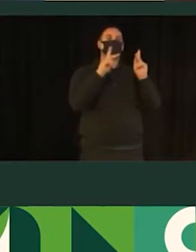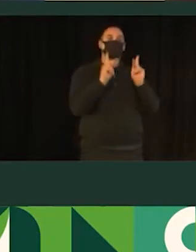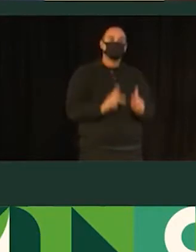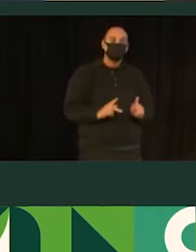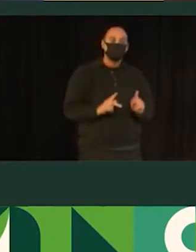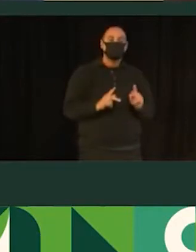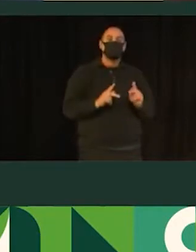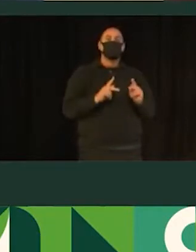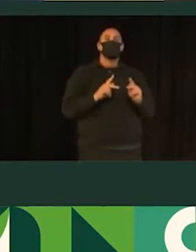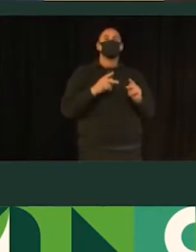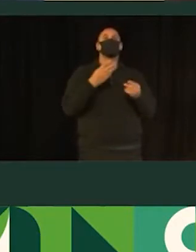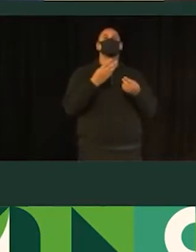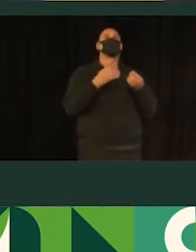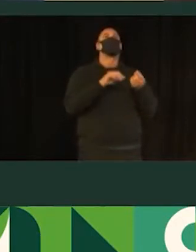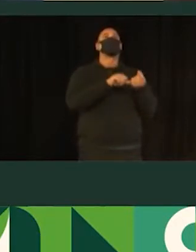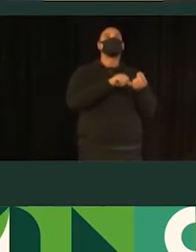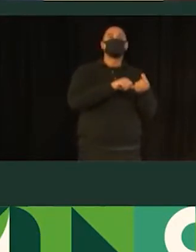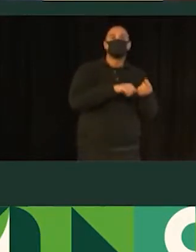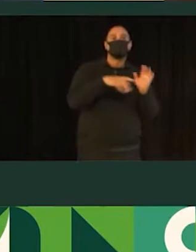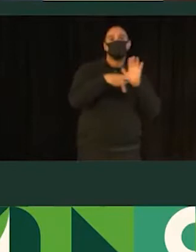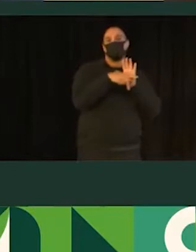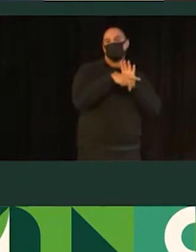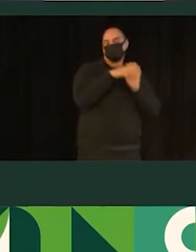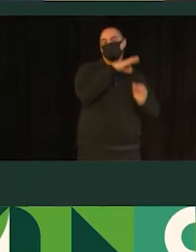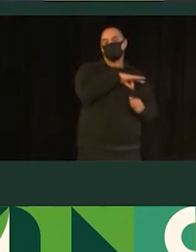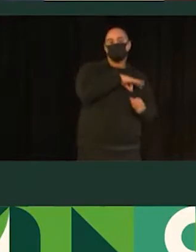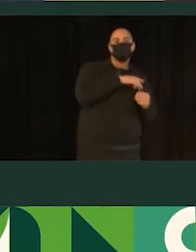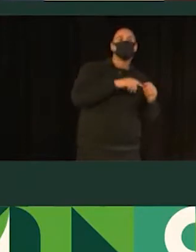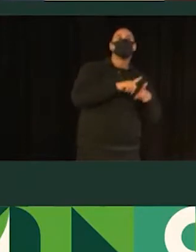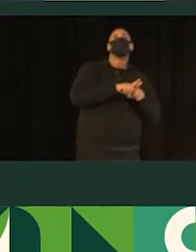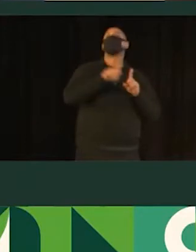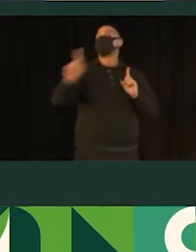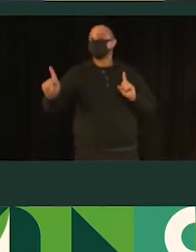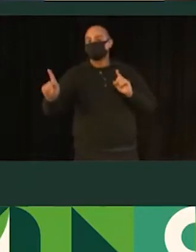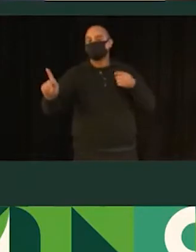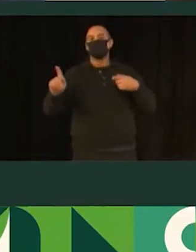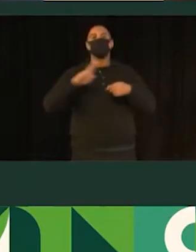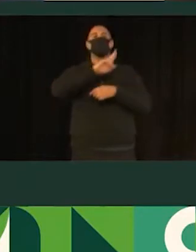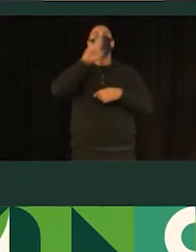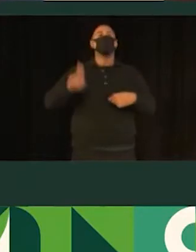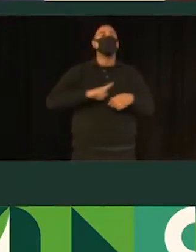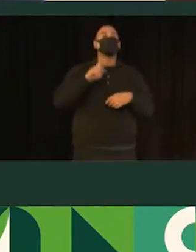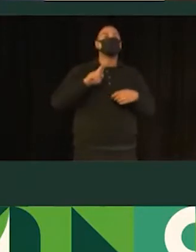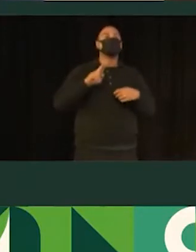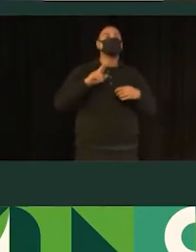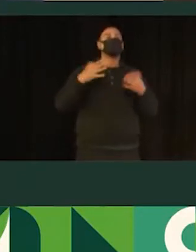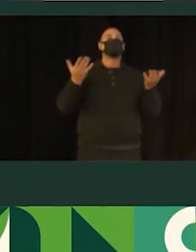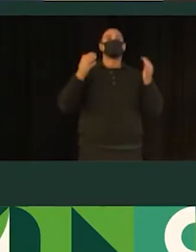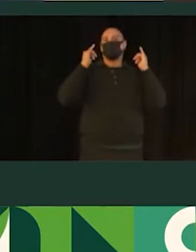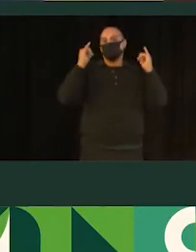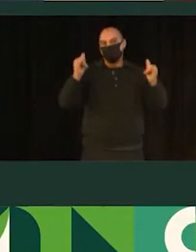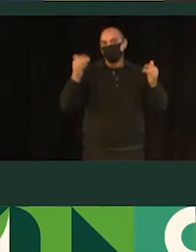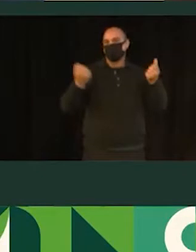principal, os deslocamentos principais, e os deslocamentos para outros motivos, como lazer e saúde. Então, aqui foram